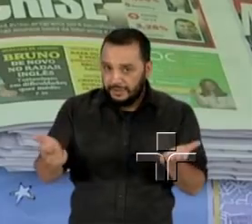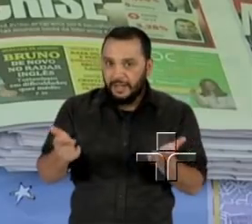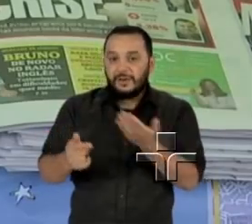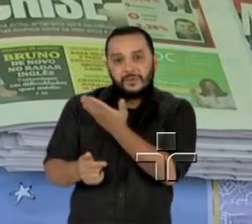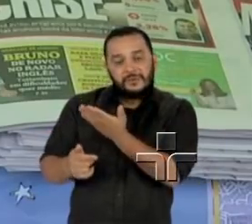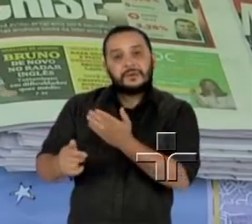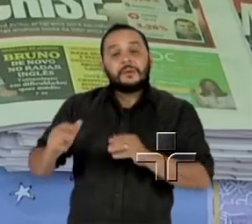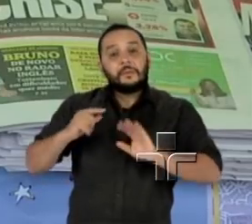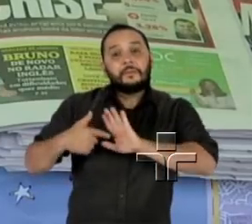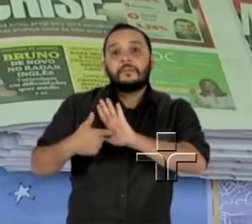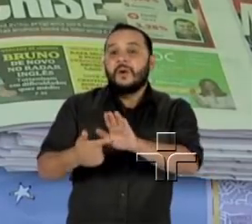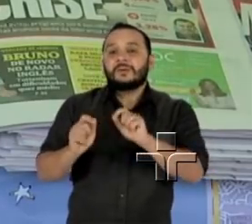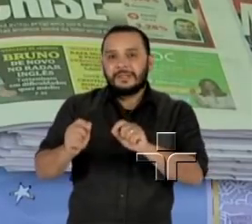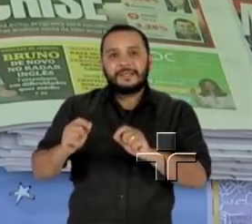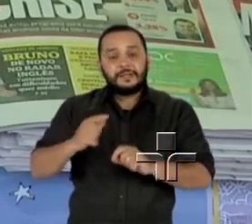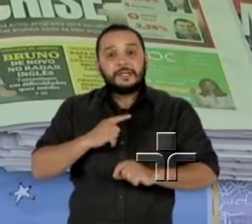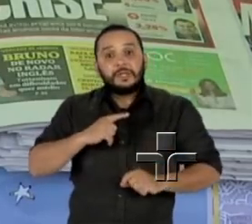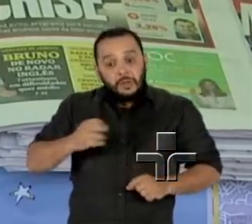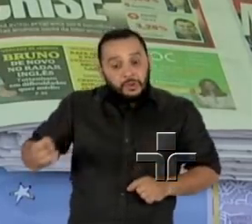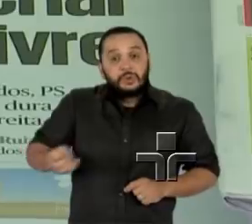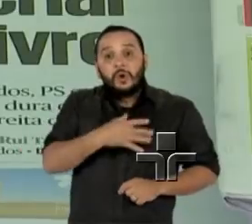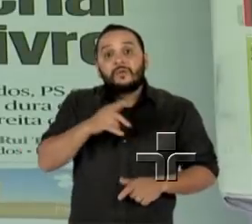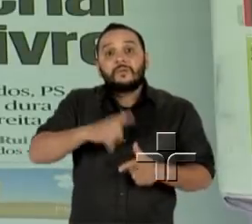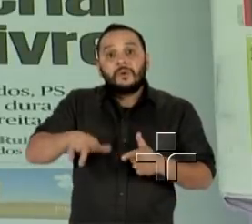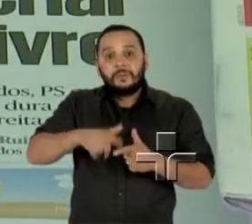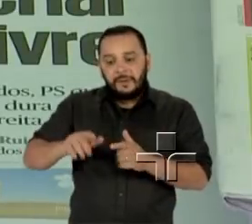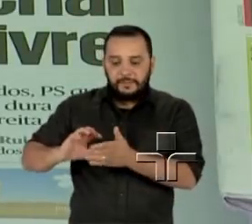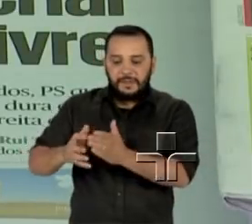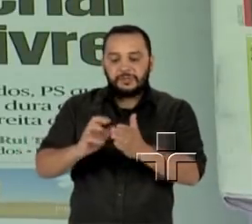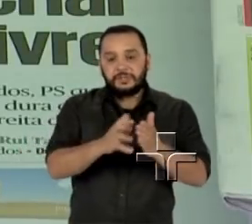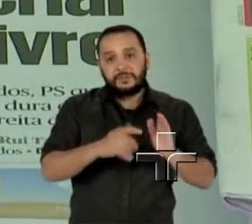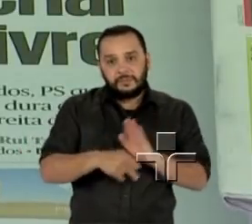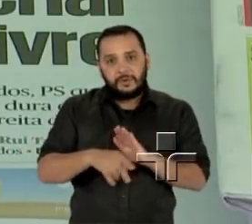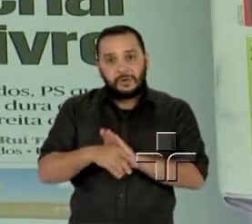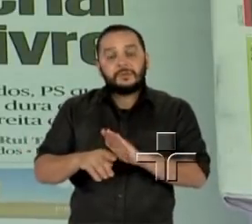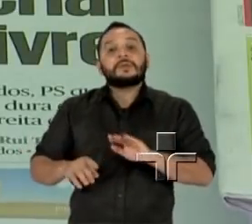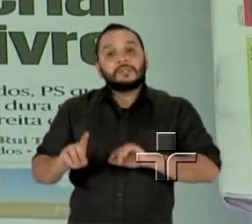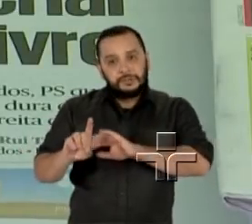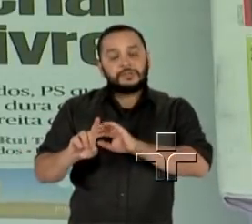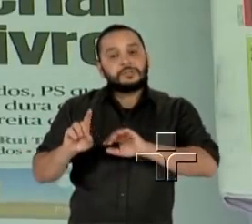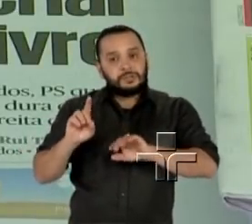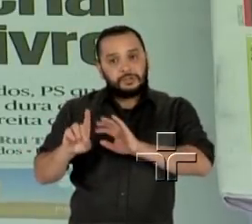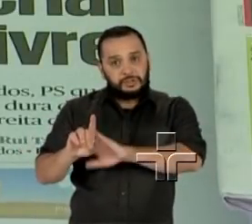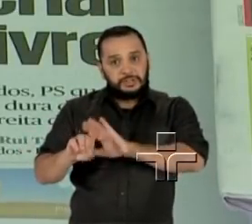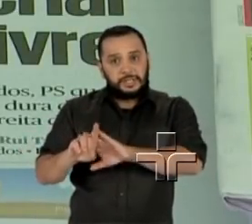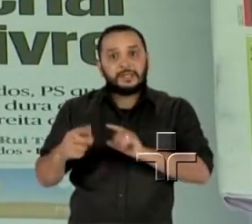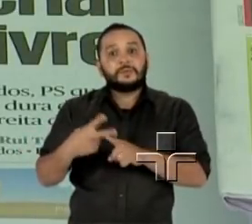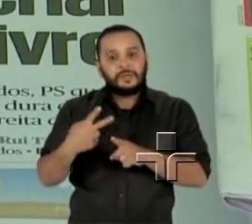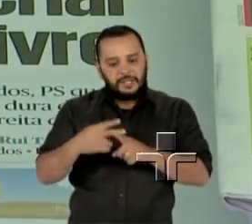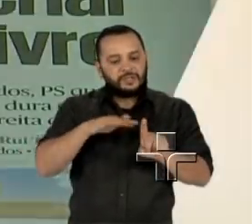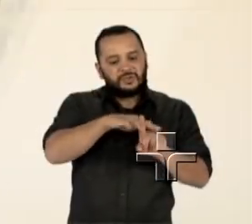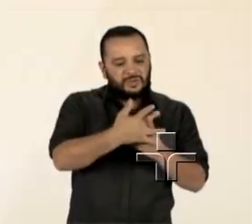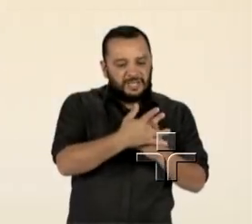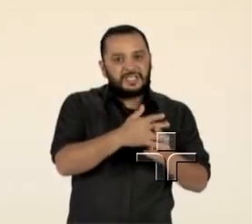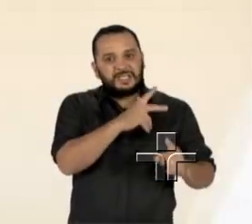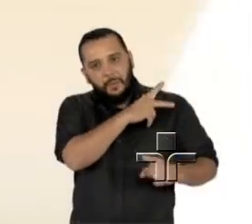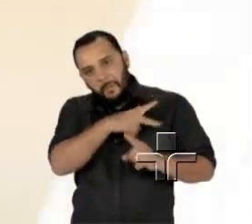estampavam nas manchetes uma nova crise dos partidos de direita, com mais essa vitória dos socialistas.